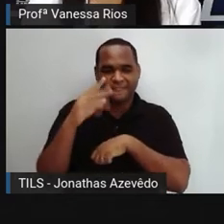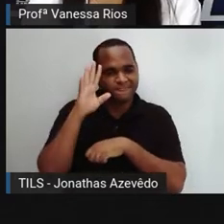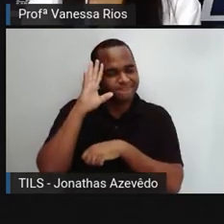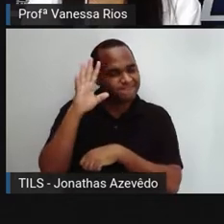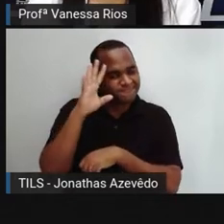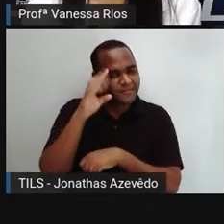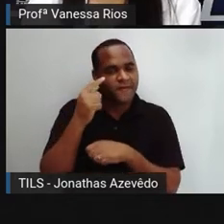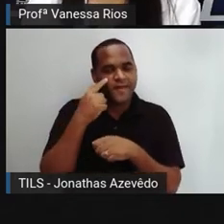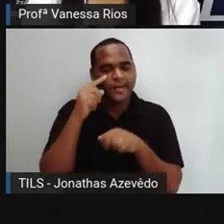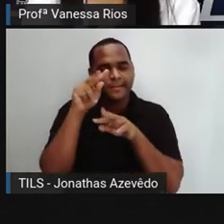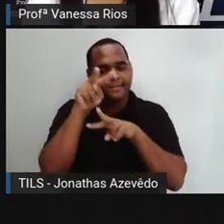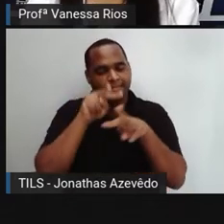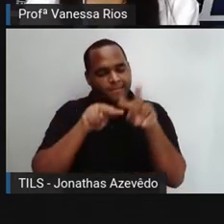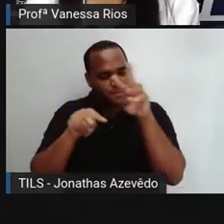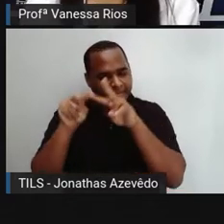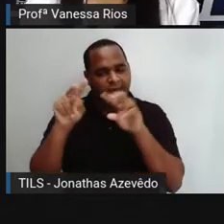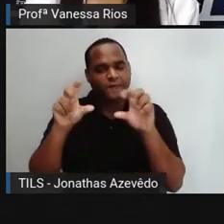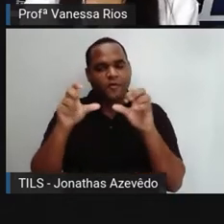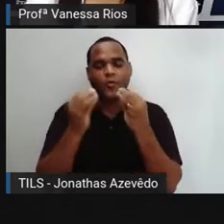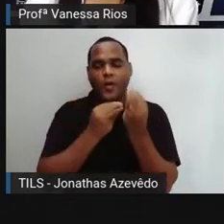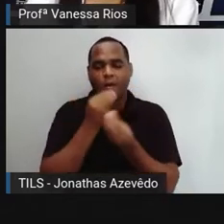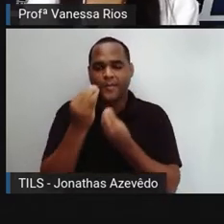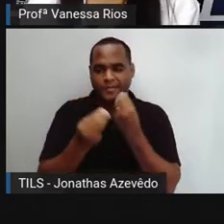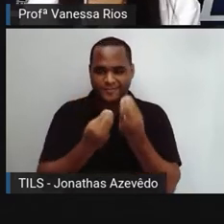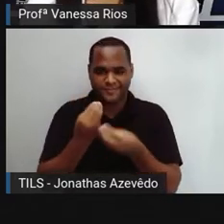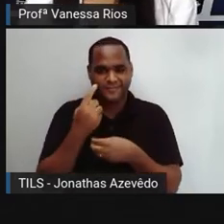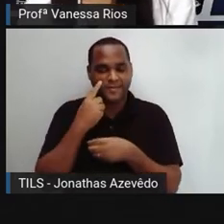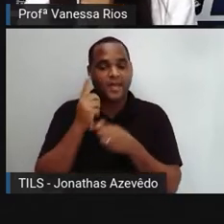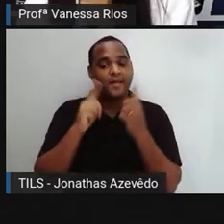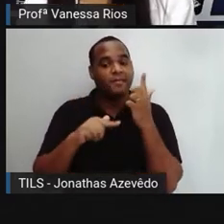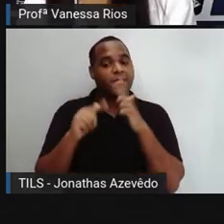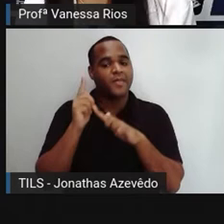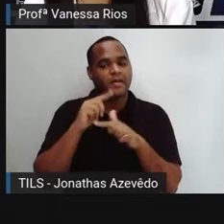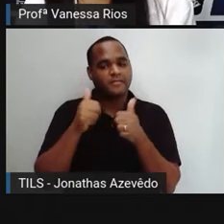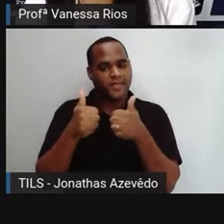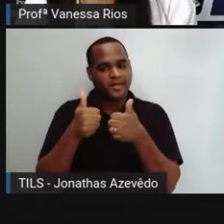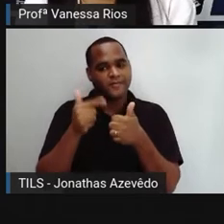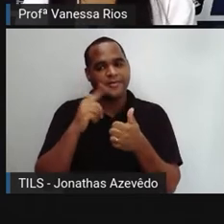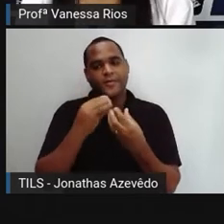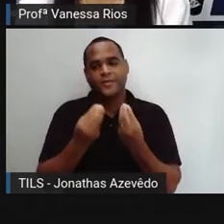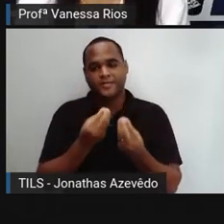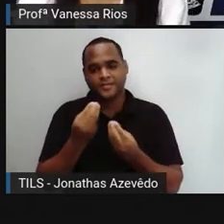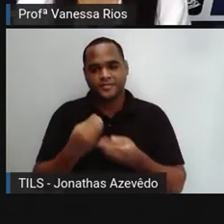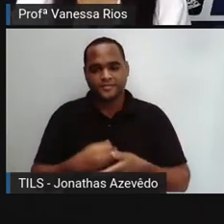olharem e pensarem aí como essa descrição, ela poderia ser construída.